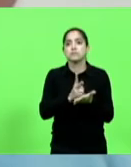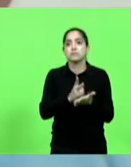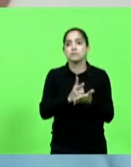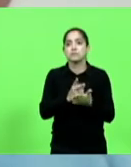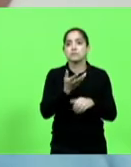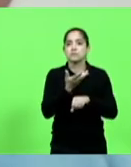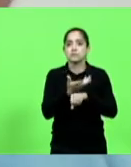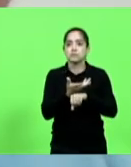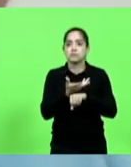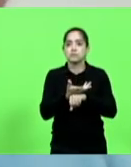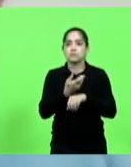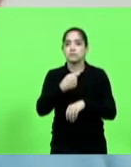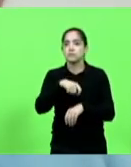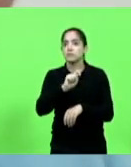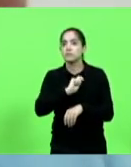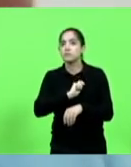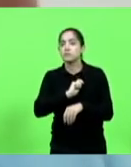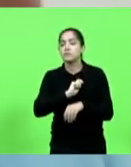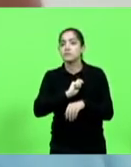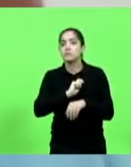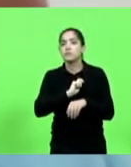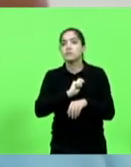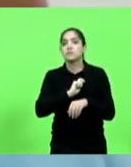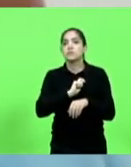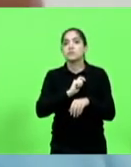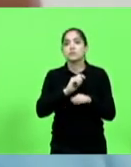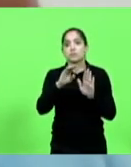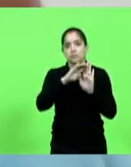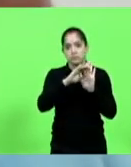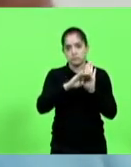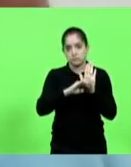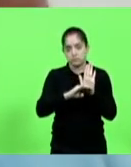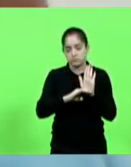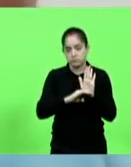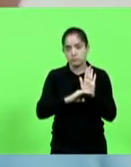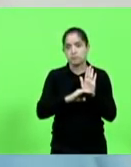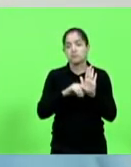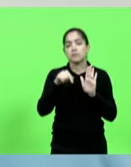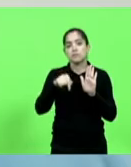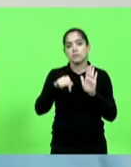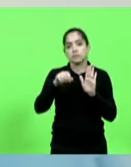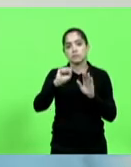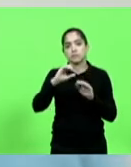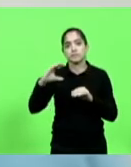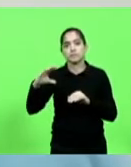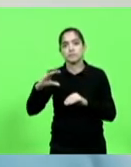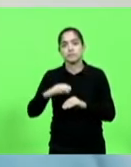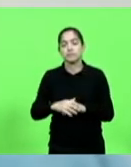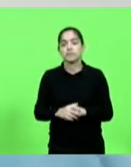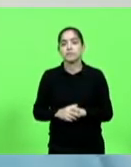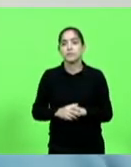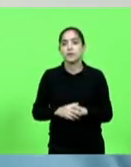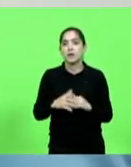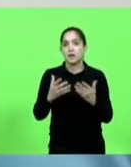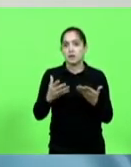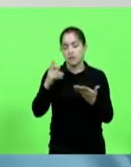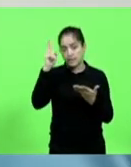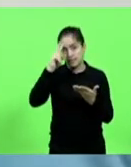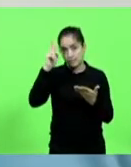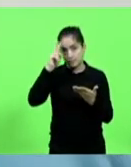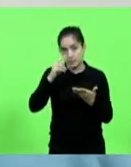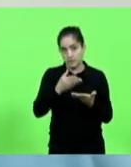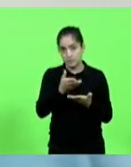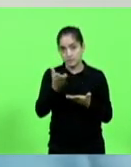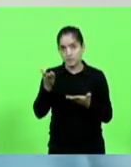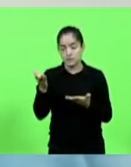espanhol no currículo obrigatório da educação básica no Estado de Santa Catarina. Eu quero só lembrar aqui aos colegas